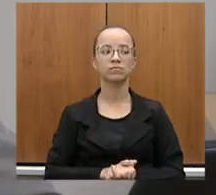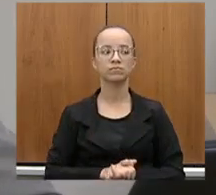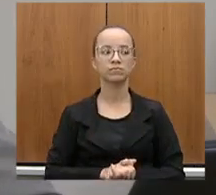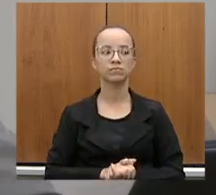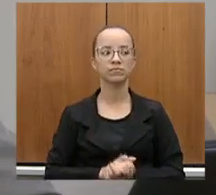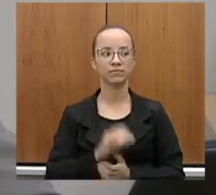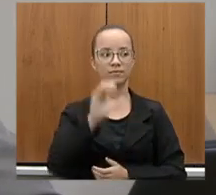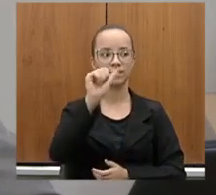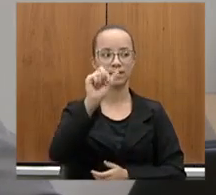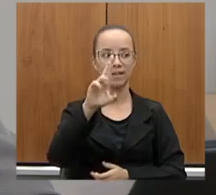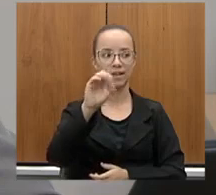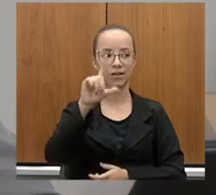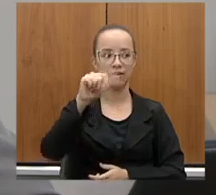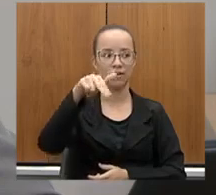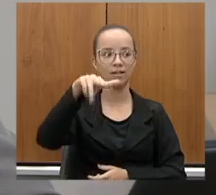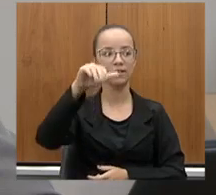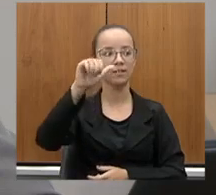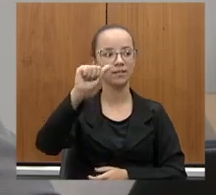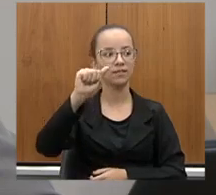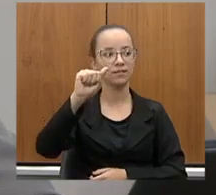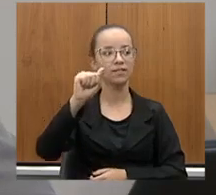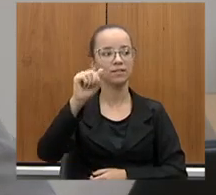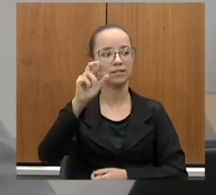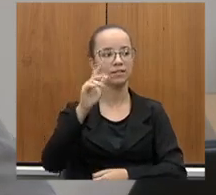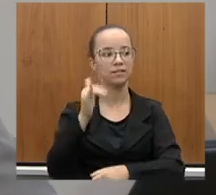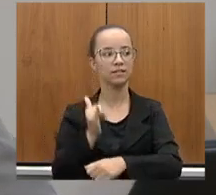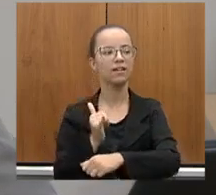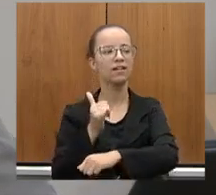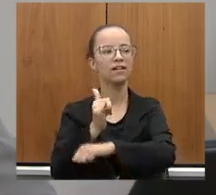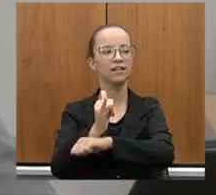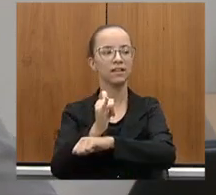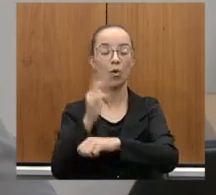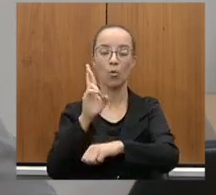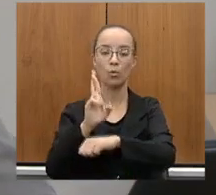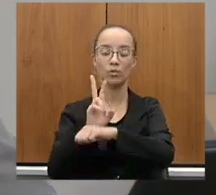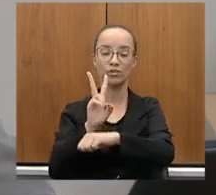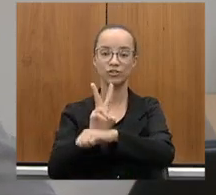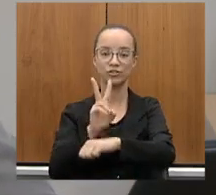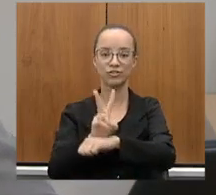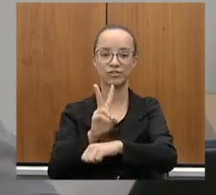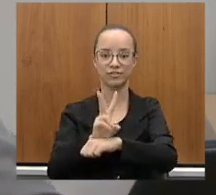Carolina Rocha Vespúcio, chefe de gabinete da Secretaria de Estado, Infraestrutura e Mobilidade.